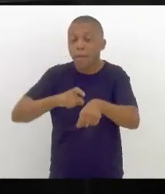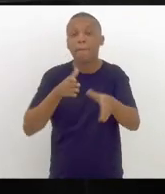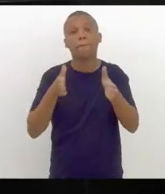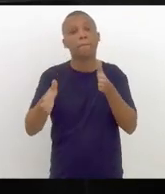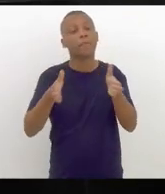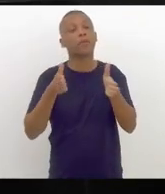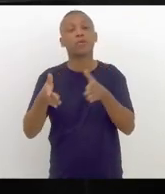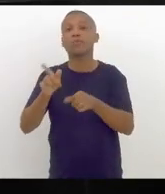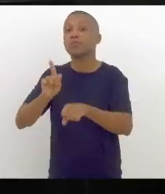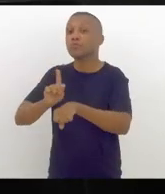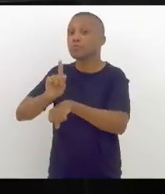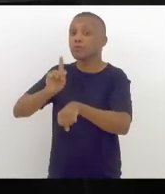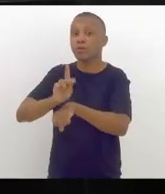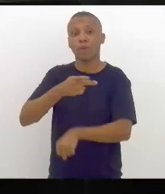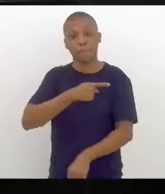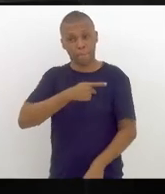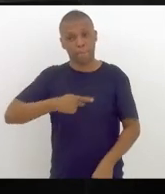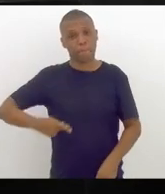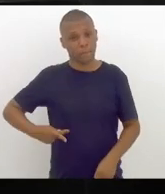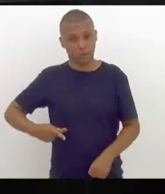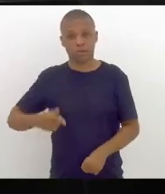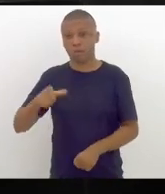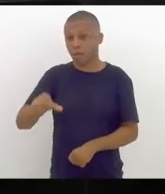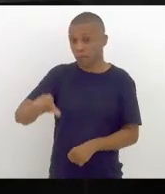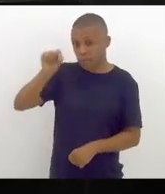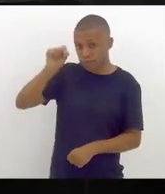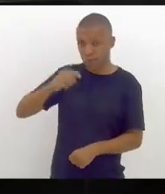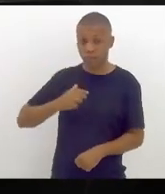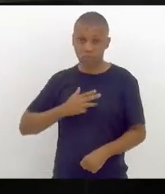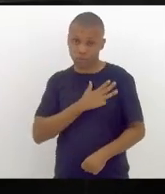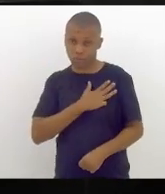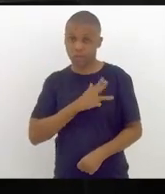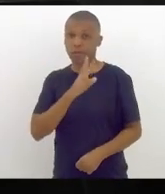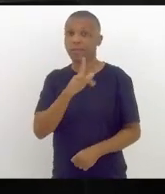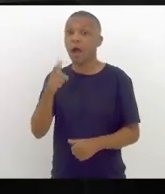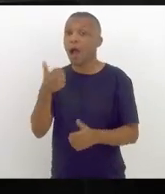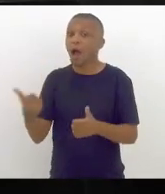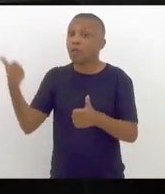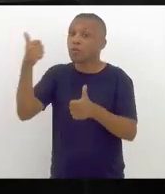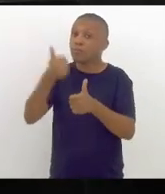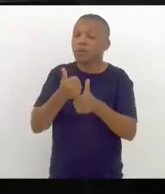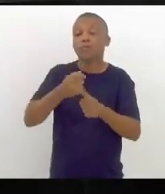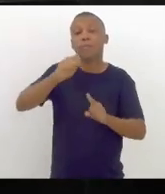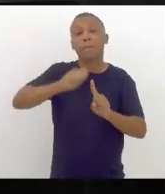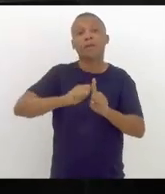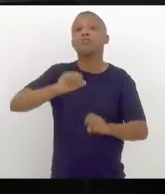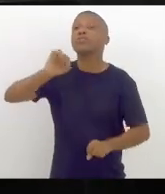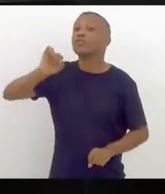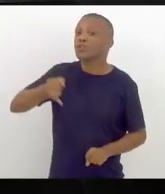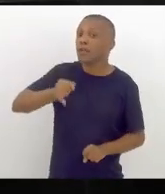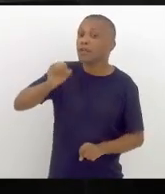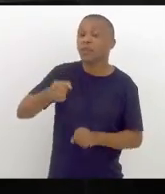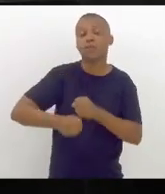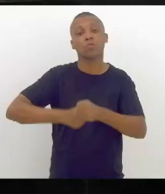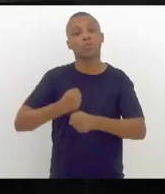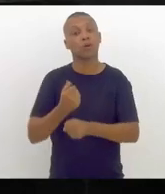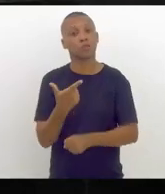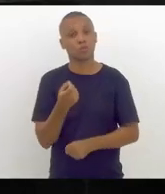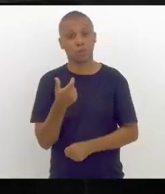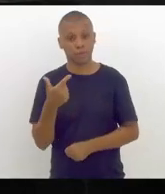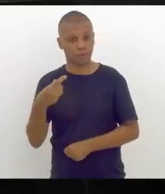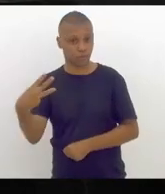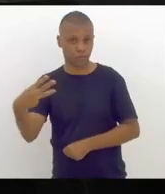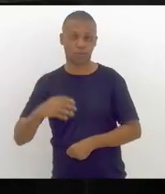gestão do presidente eleito, que vai assumir em janeiro de 2023. E a gente